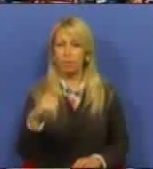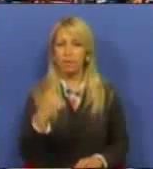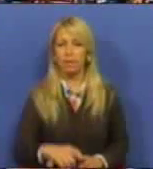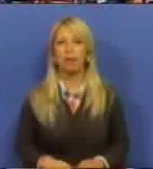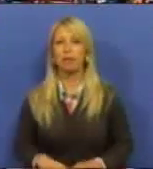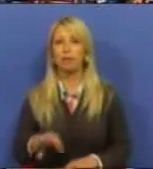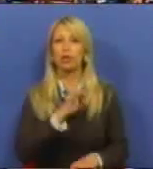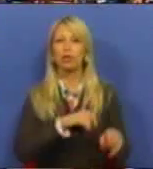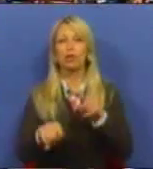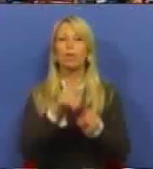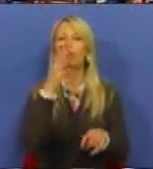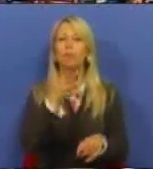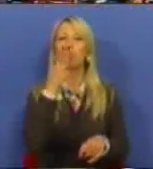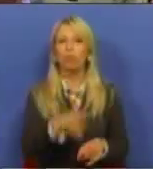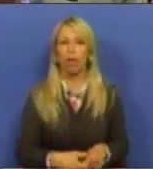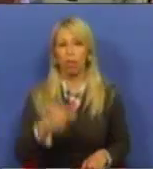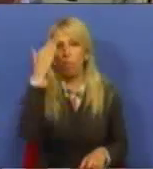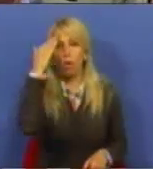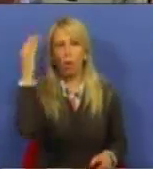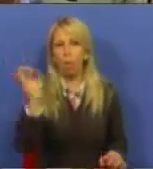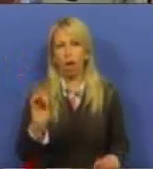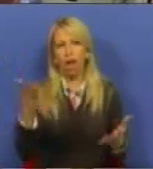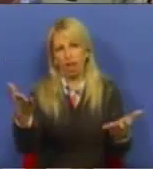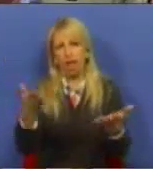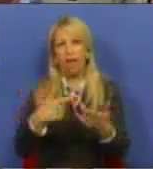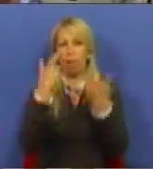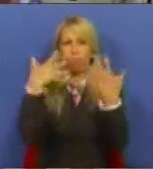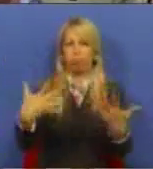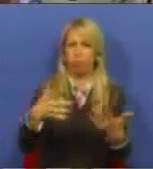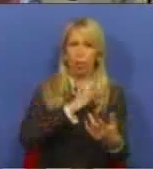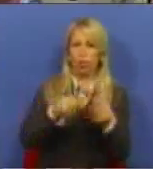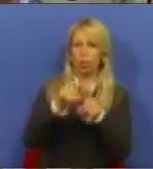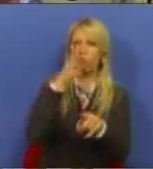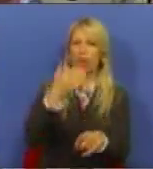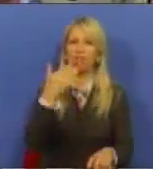Sr. Deputado, imoralidade é aquilo que o Sr. Deputado acabou de dizer.